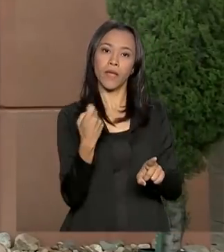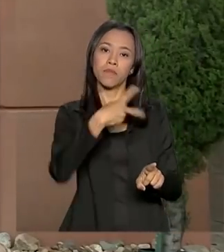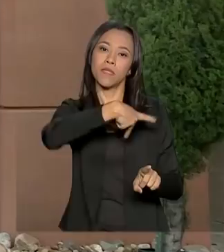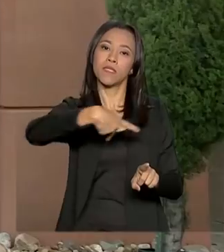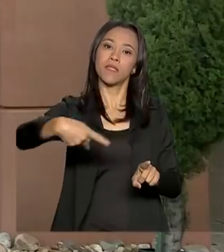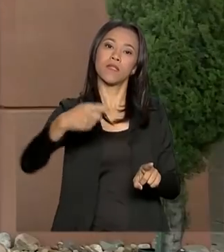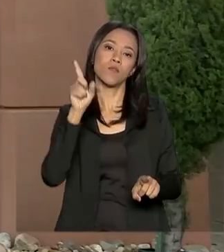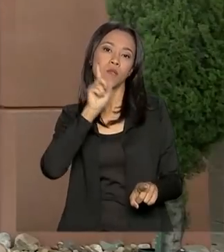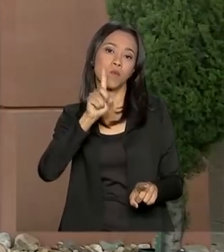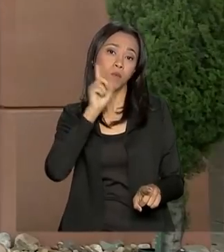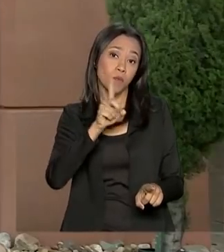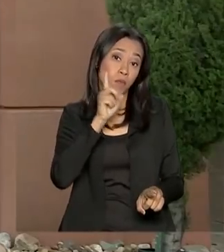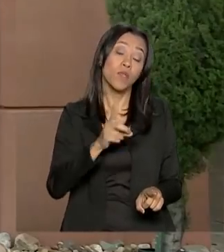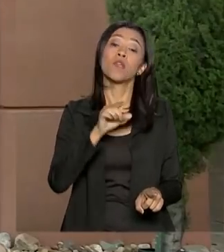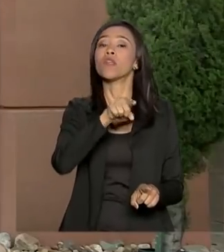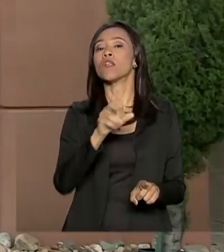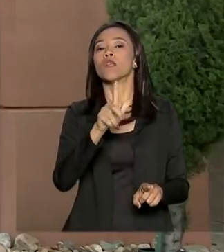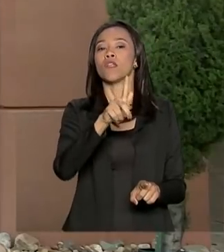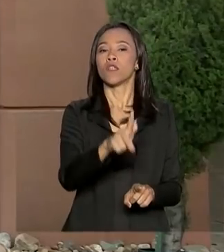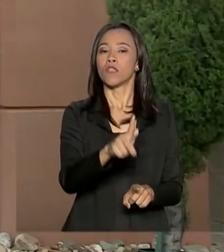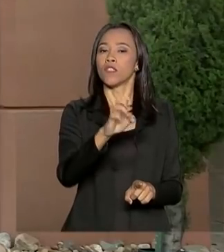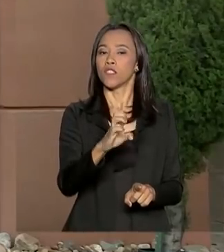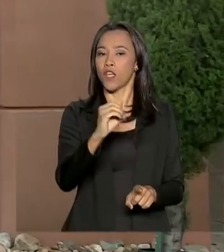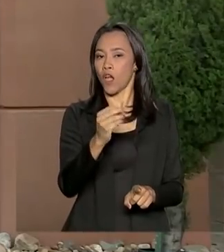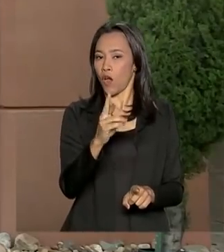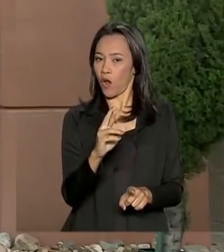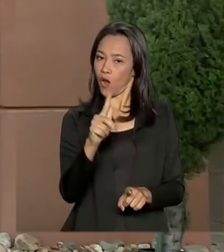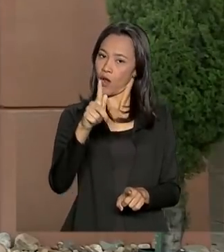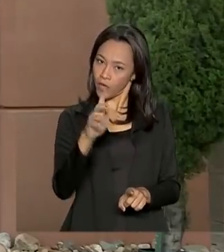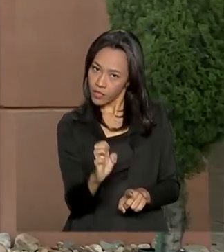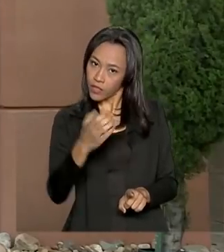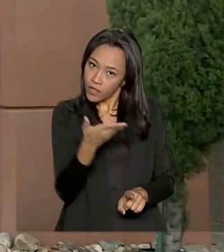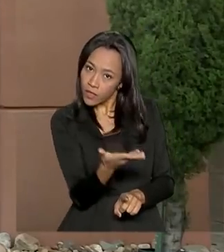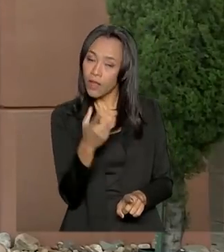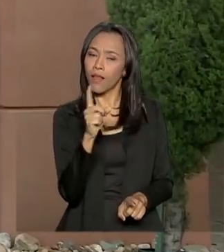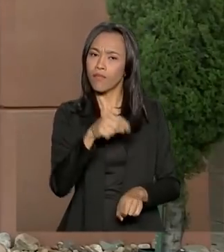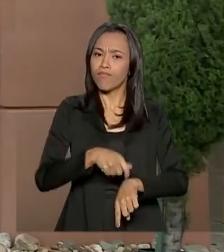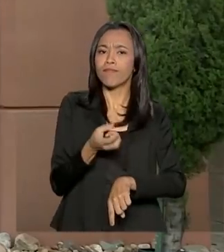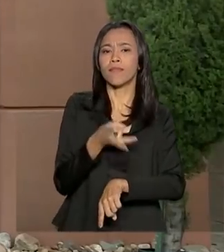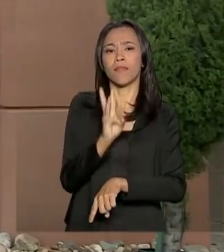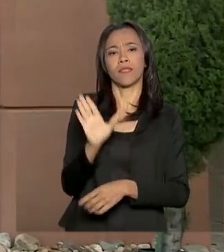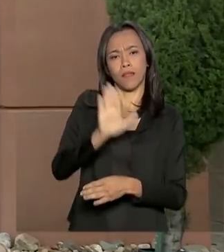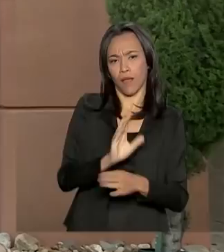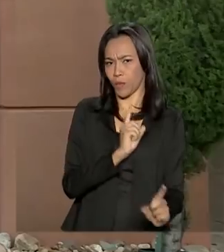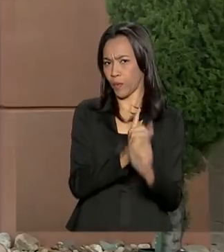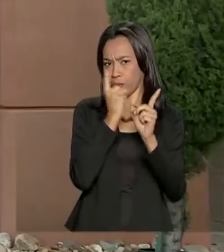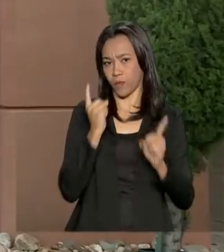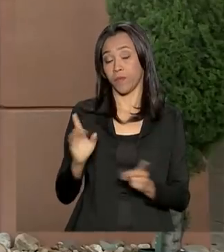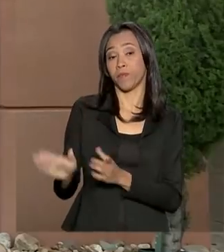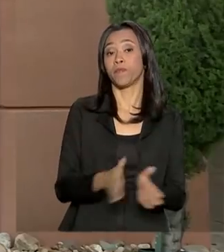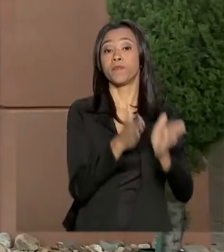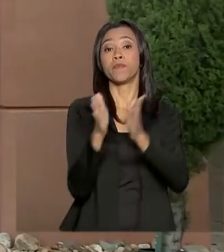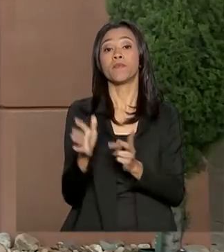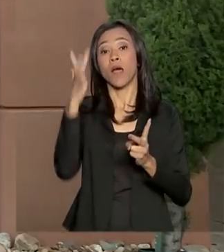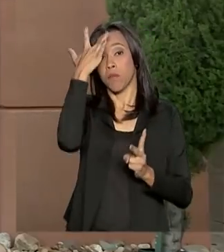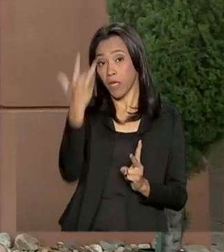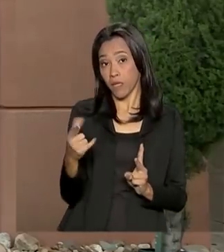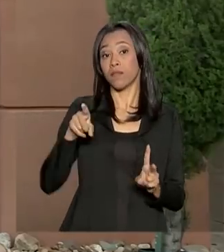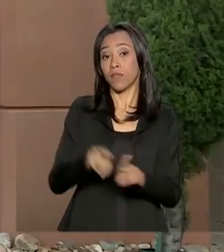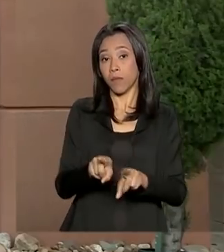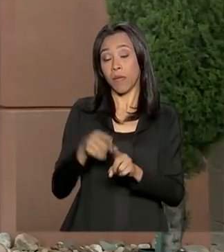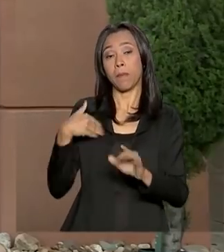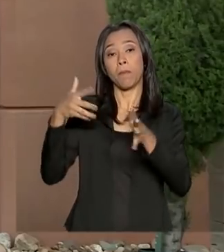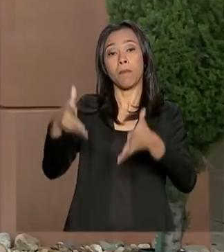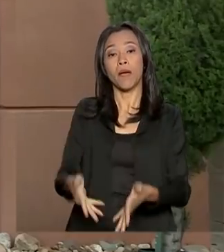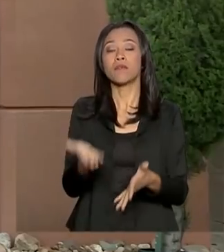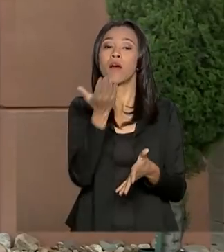Unidos, George W. Bush, previsto para acontecer logo mais às 3 horas da tarde. Amanhã, o presidente Jair Bolsonaro participa de um